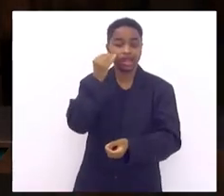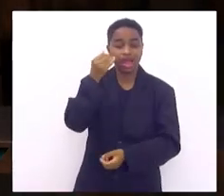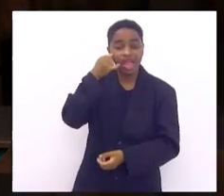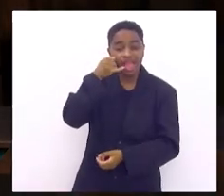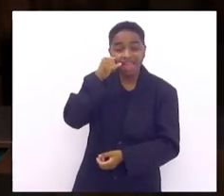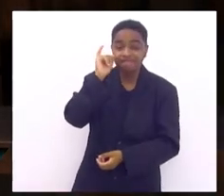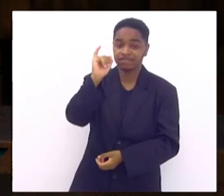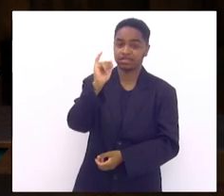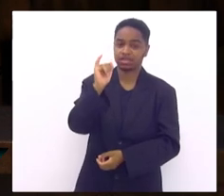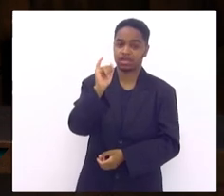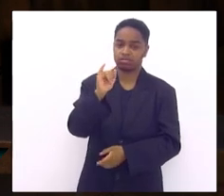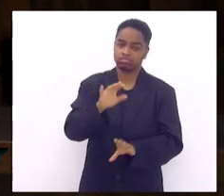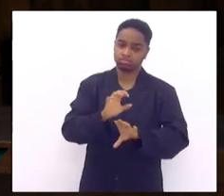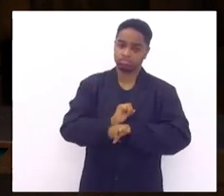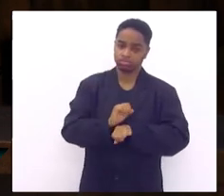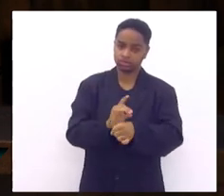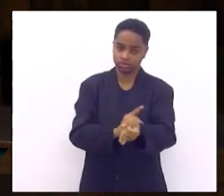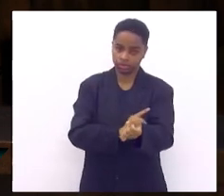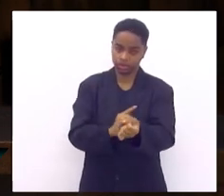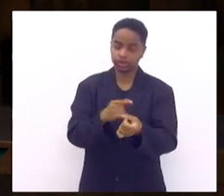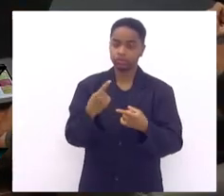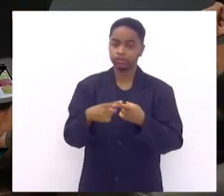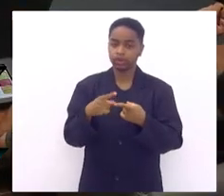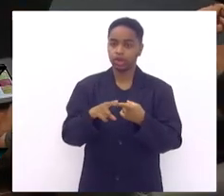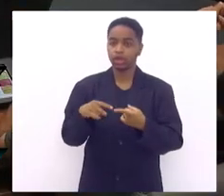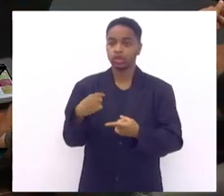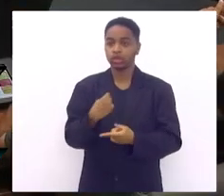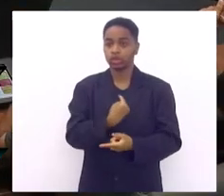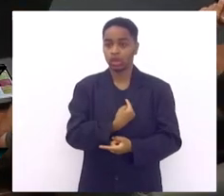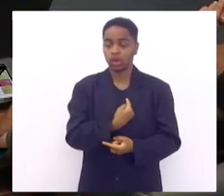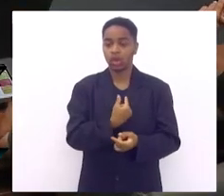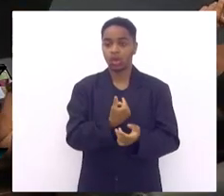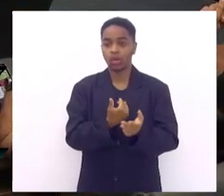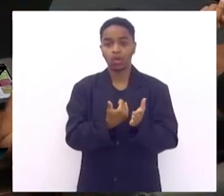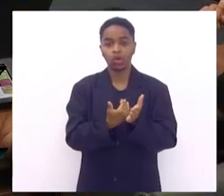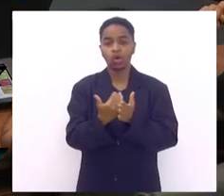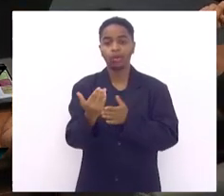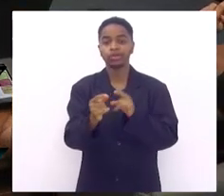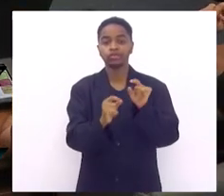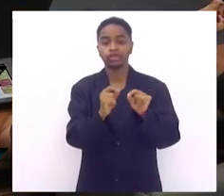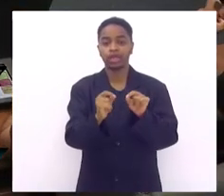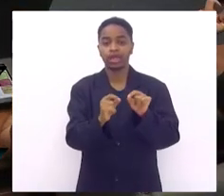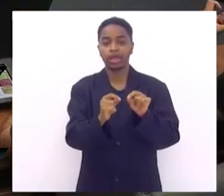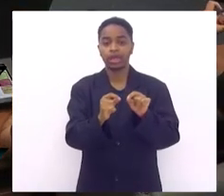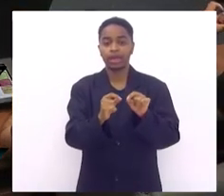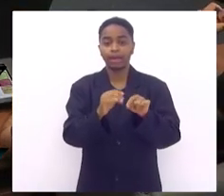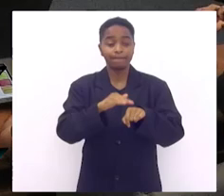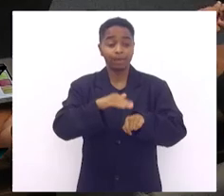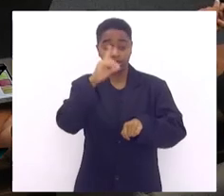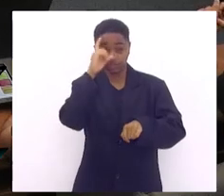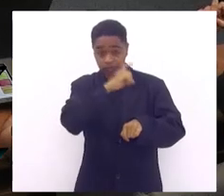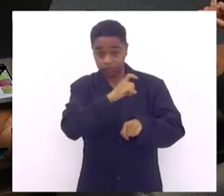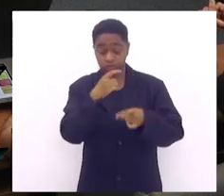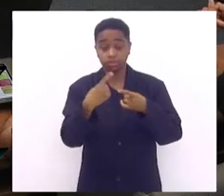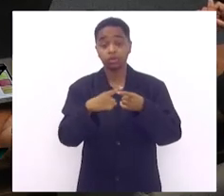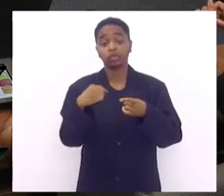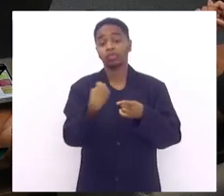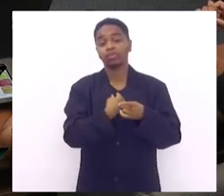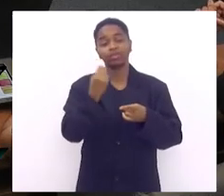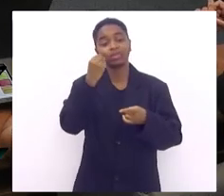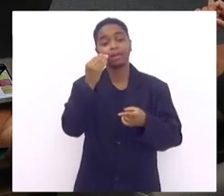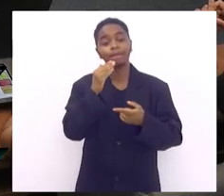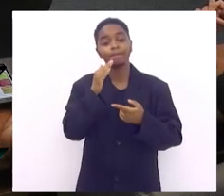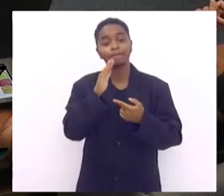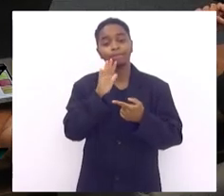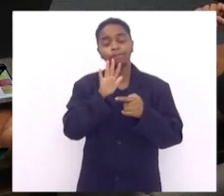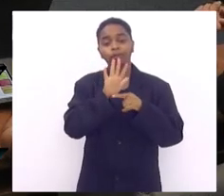a gente começa a gente começa do que seria aparentemente o fim a complicação para mostrar o que pode ser feito lá na